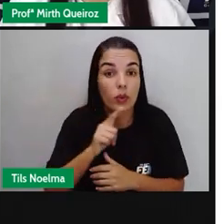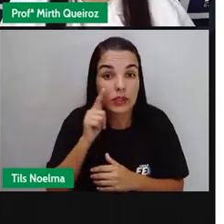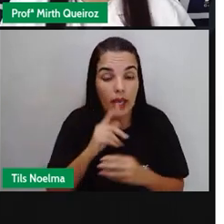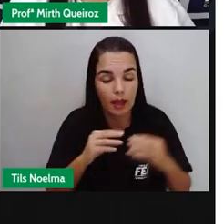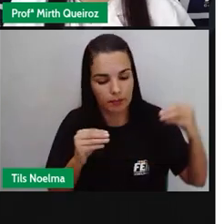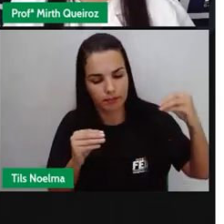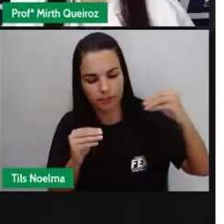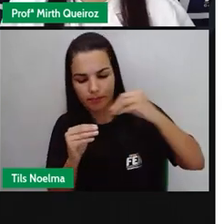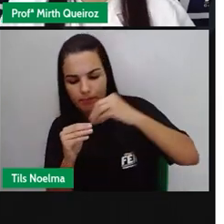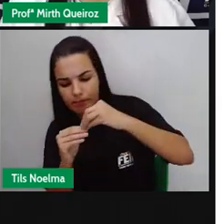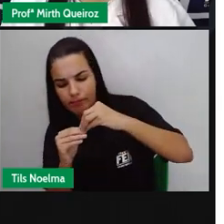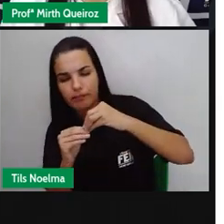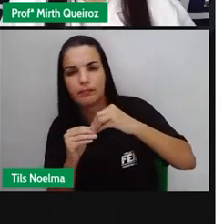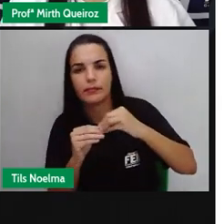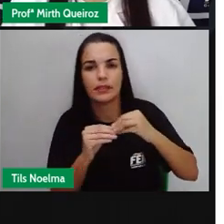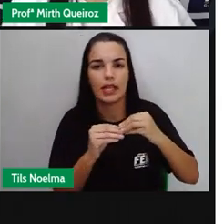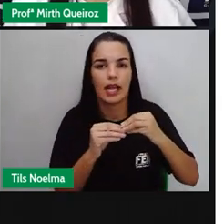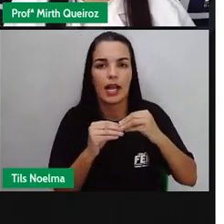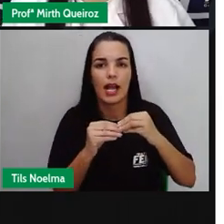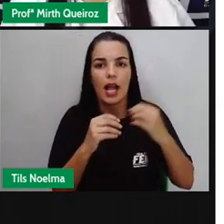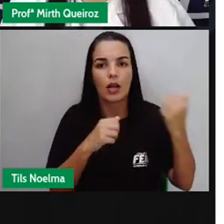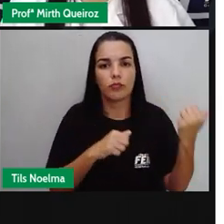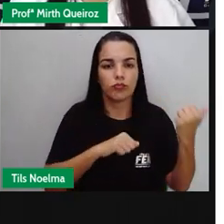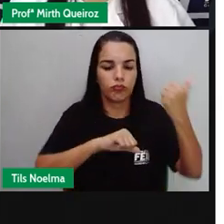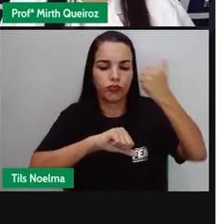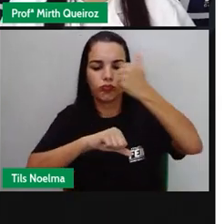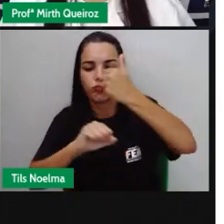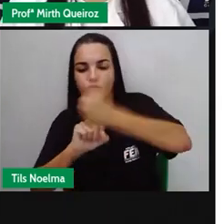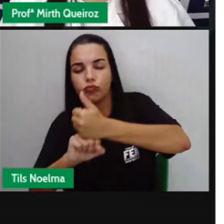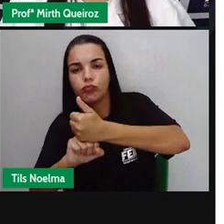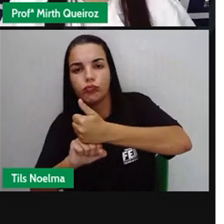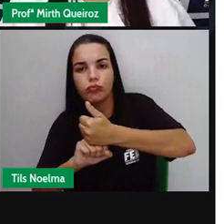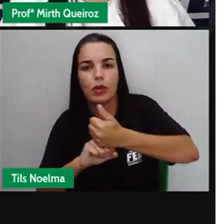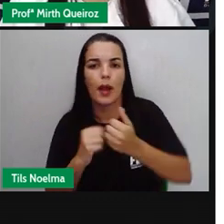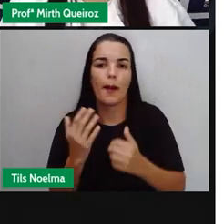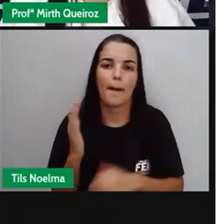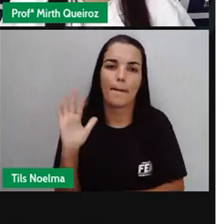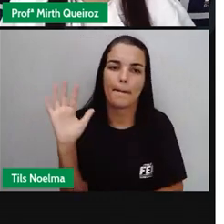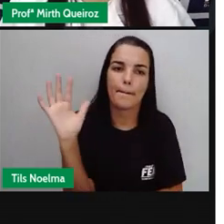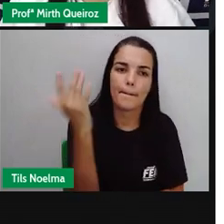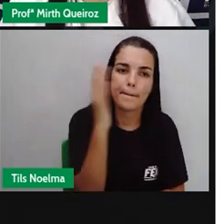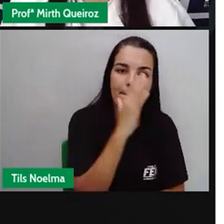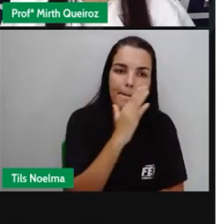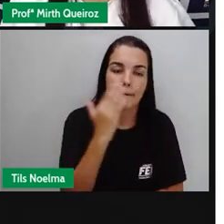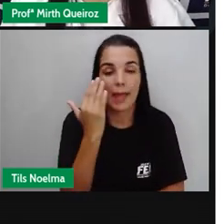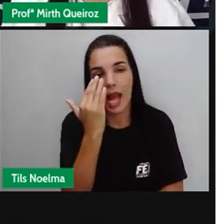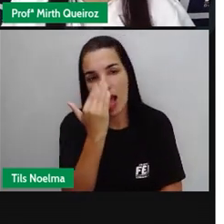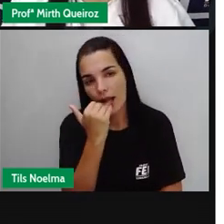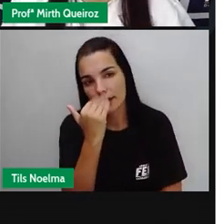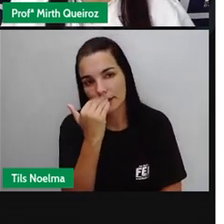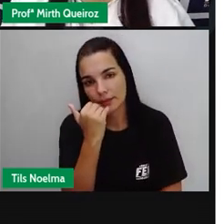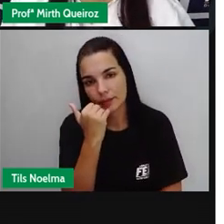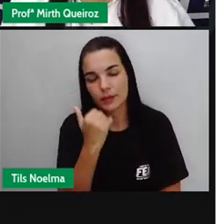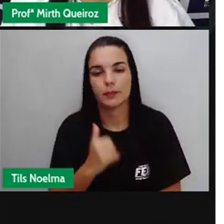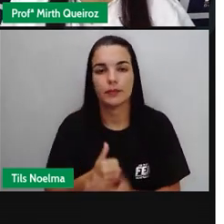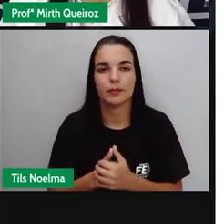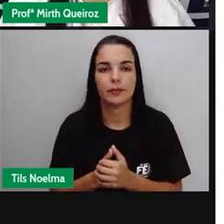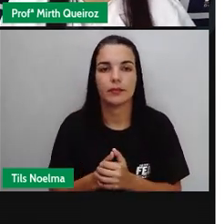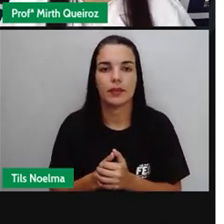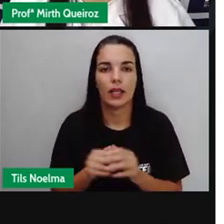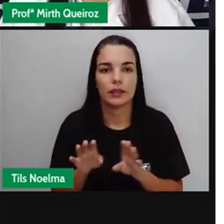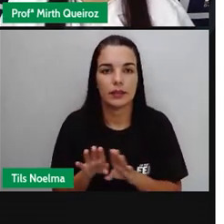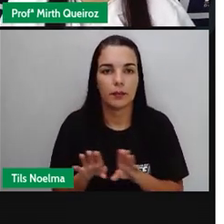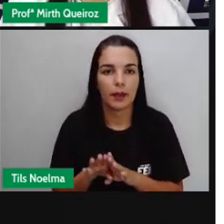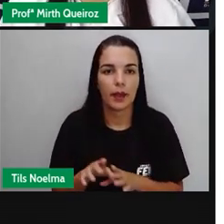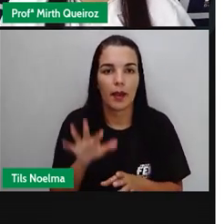nitrogênio, né? Elas conseguem absorver o nitrogênio aí do ambiente, né? E são as chamadas fixadoras, né?